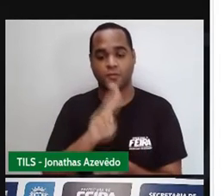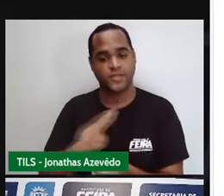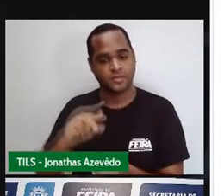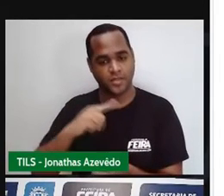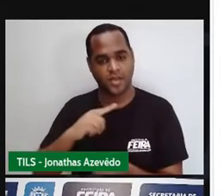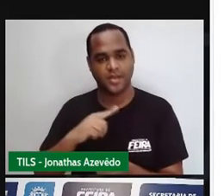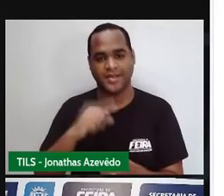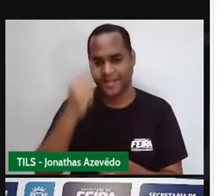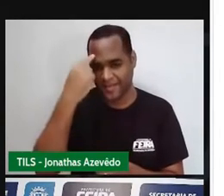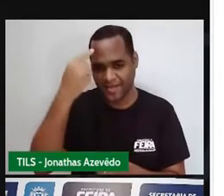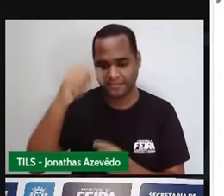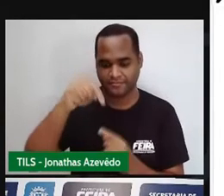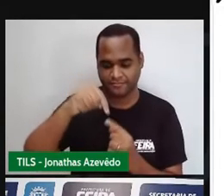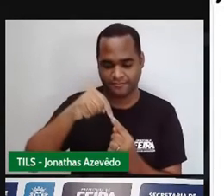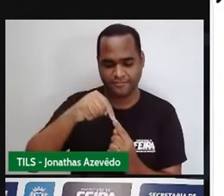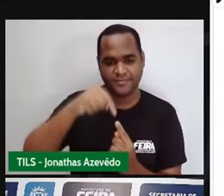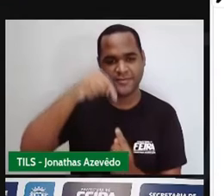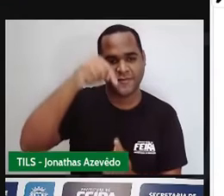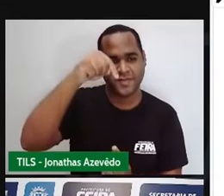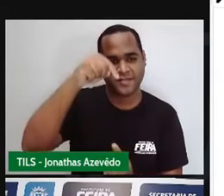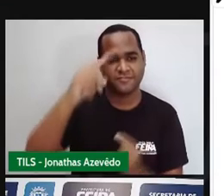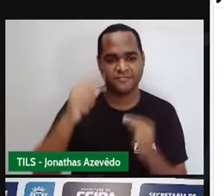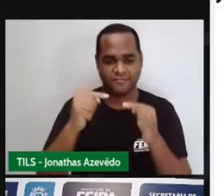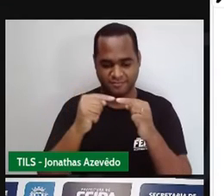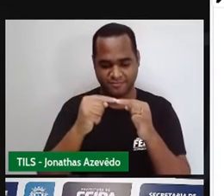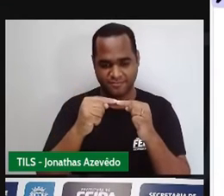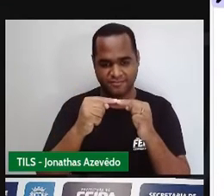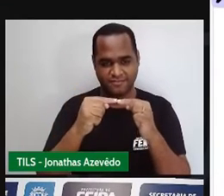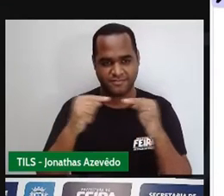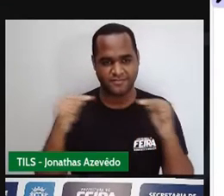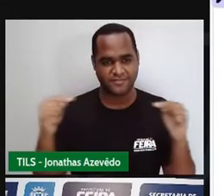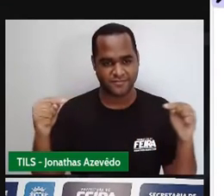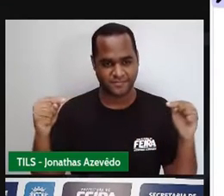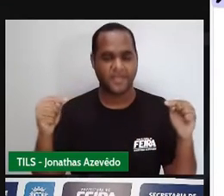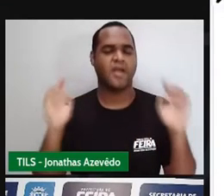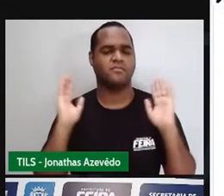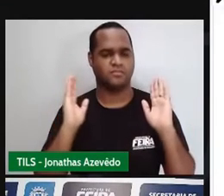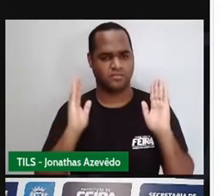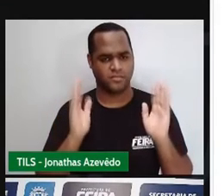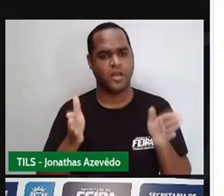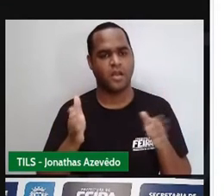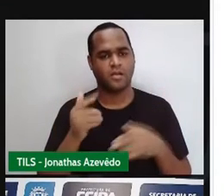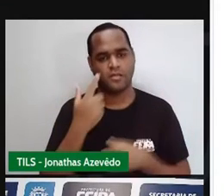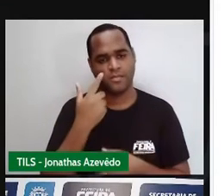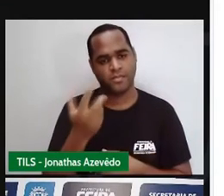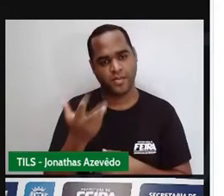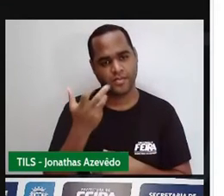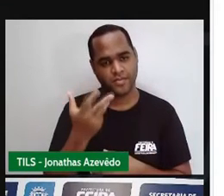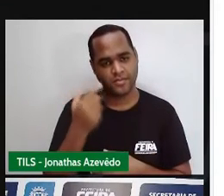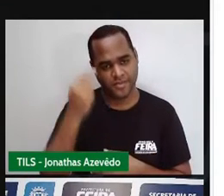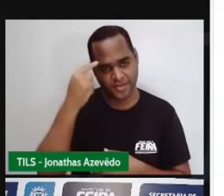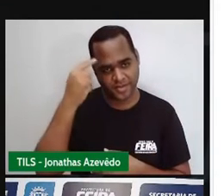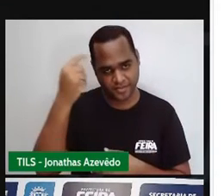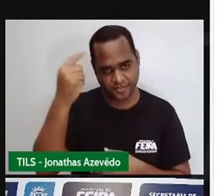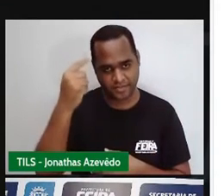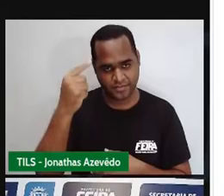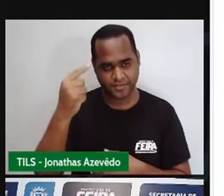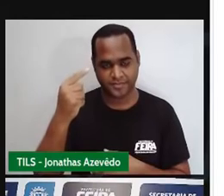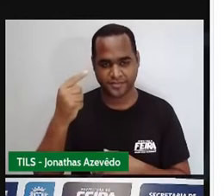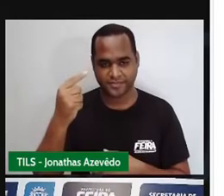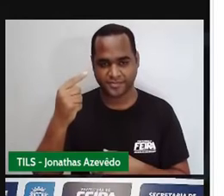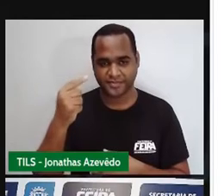diagonais, né? Diagonal é uma coisa que a gente já viu em outra aula, as diagonais desse retângulo seria